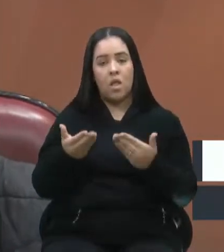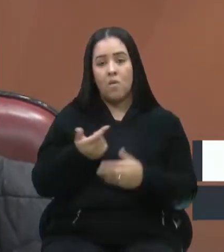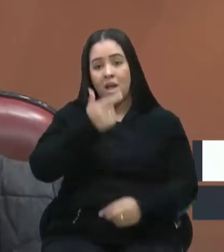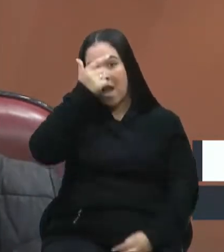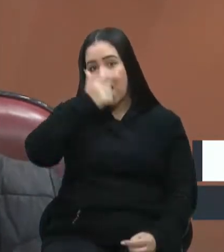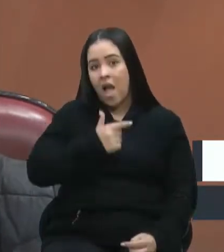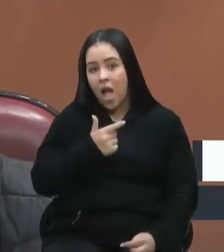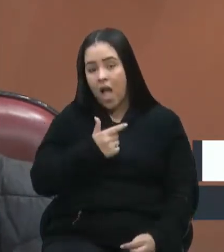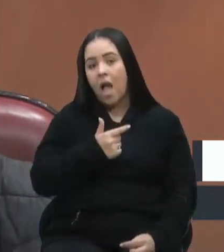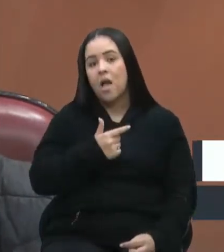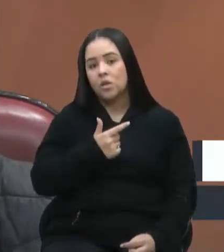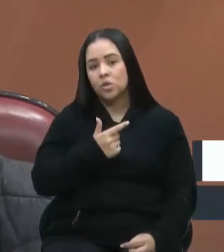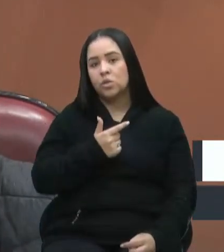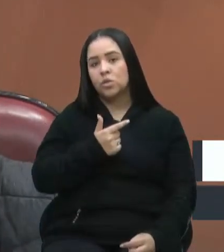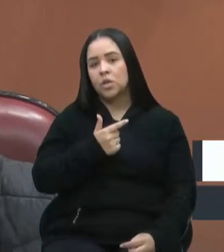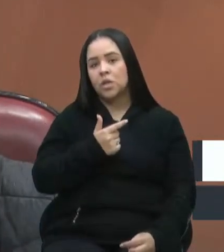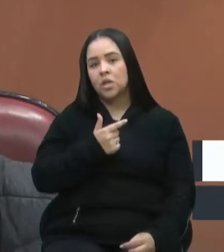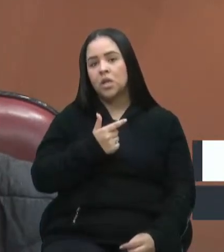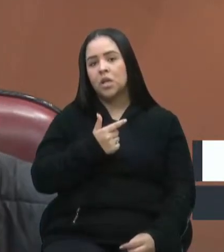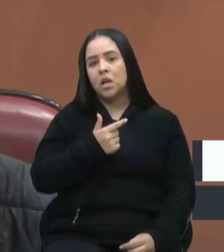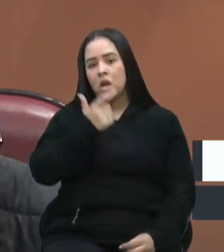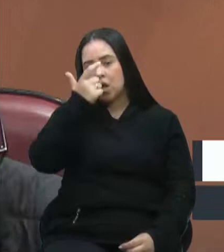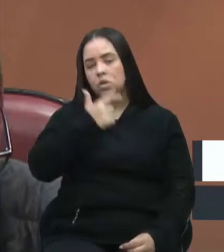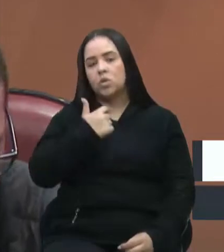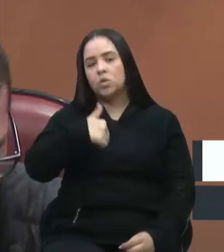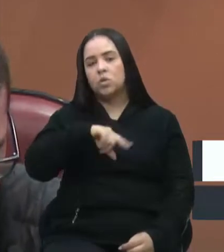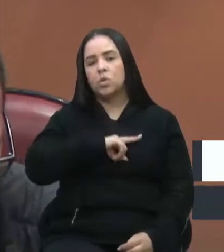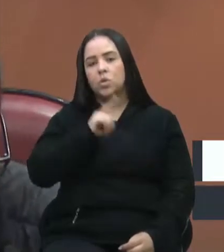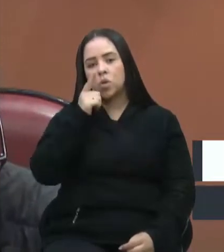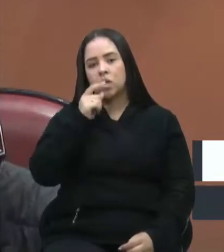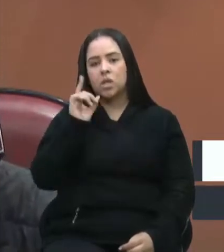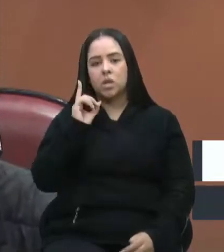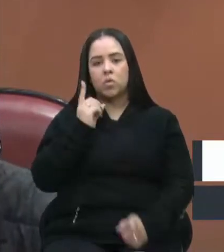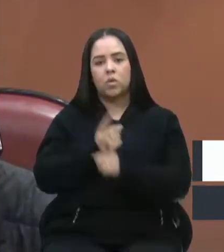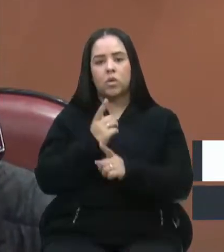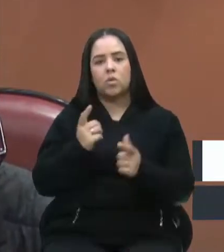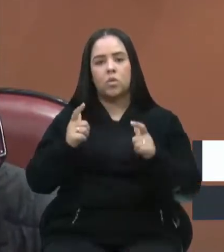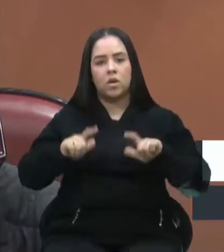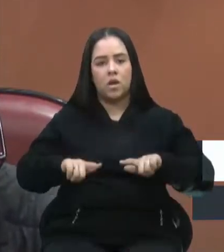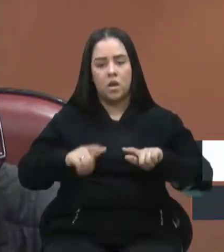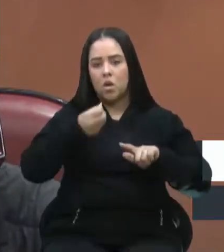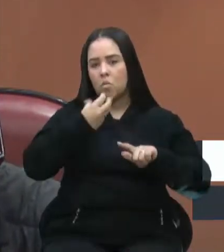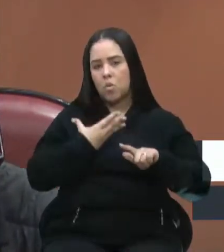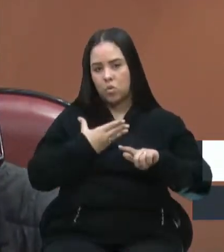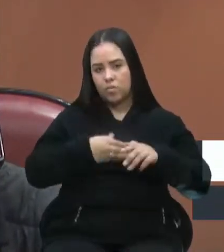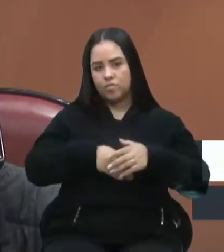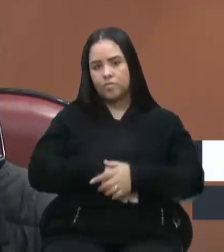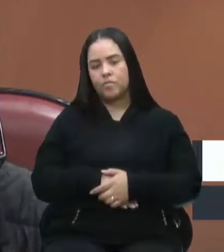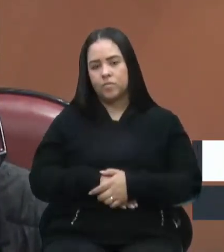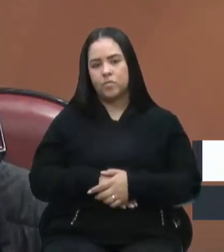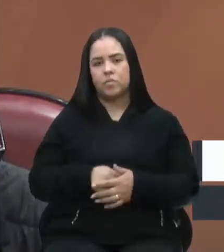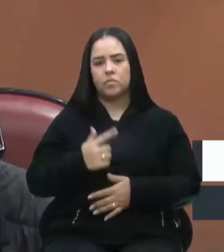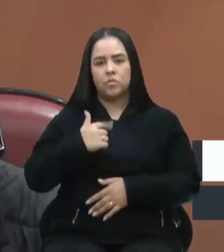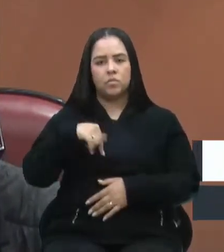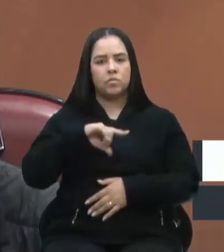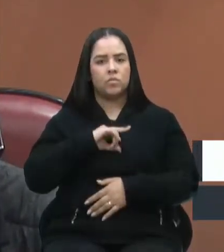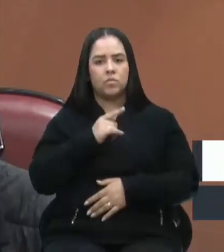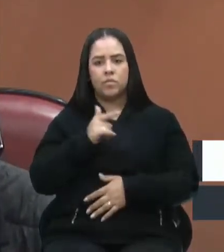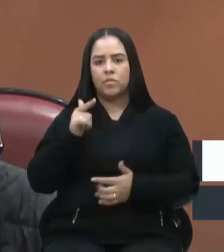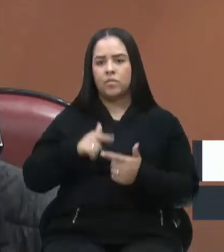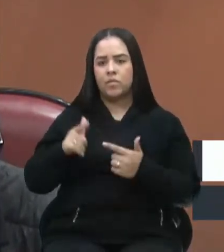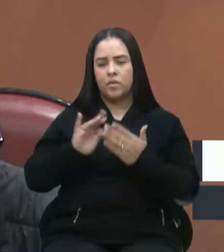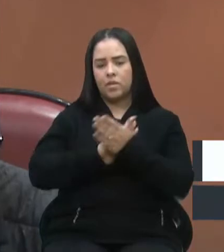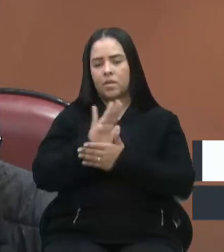que acabamos de arrumar um local ideal. Ideal. Onde não temos problemas... Peço palavra,